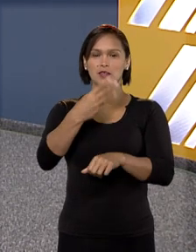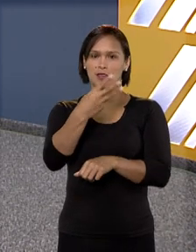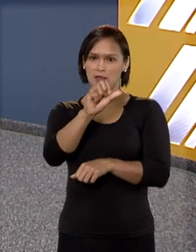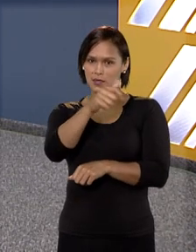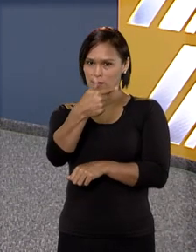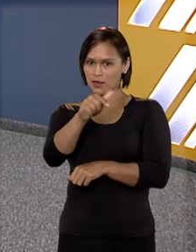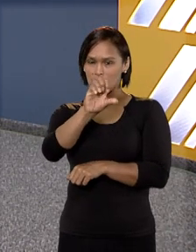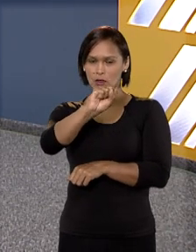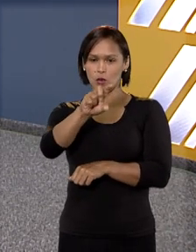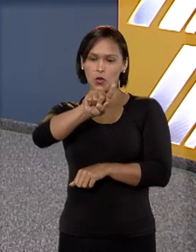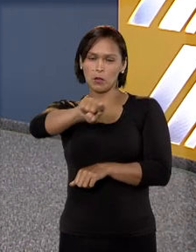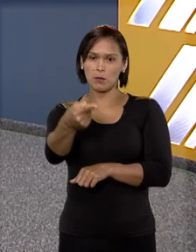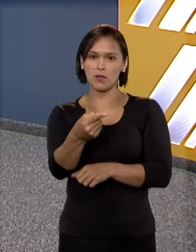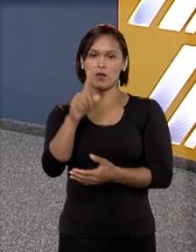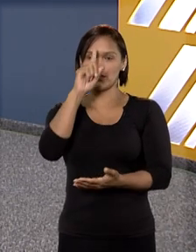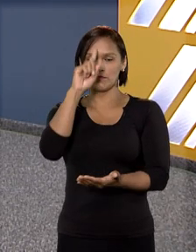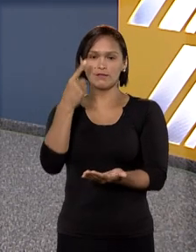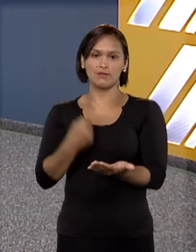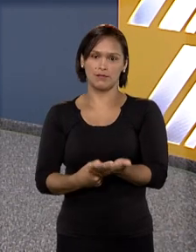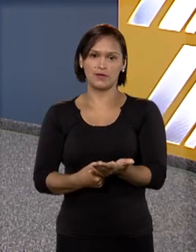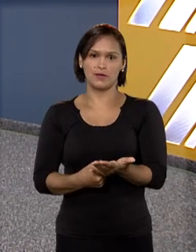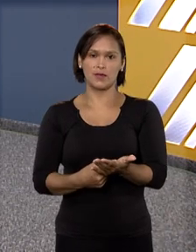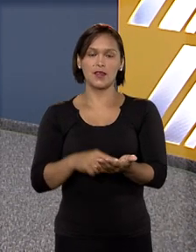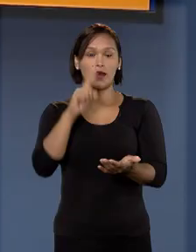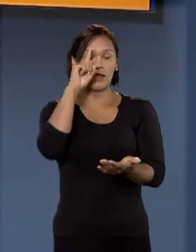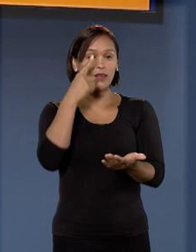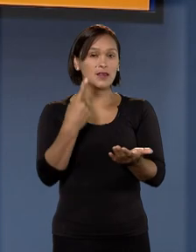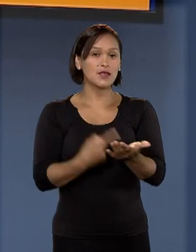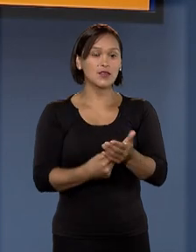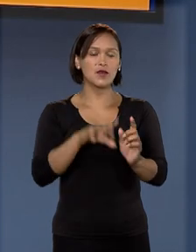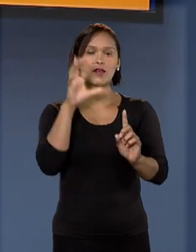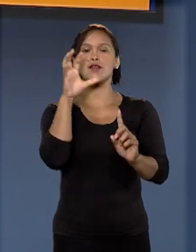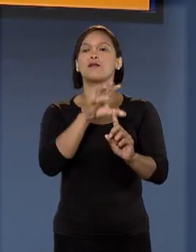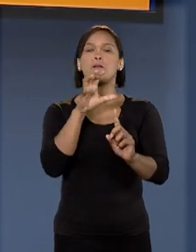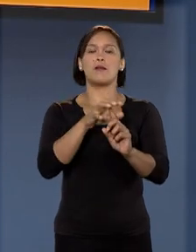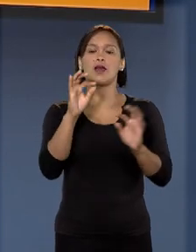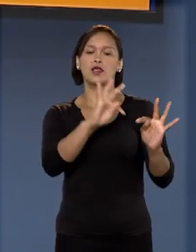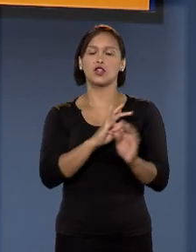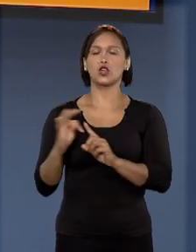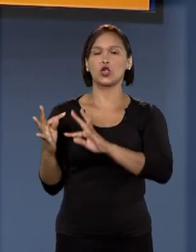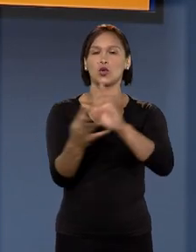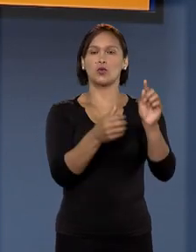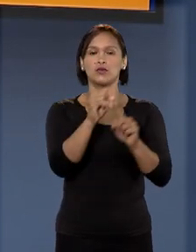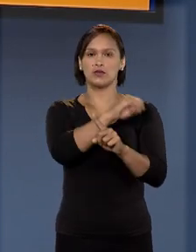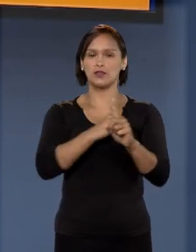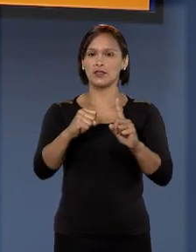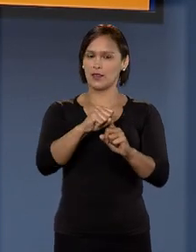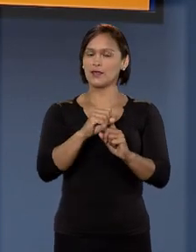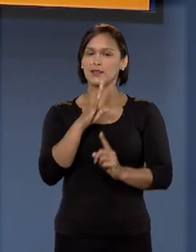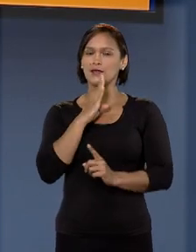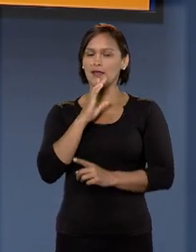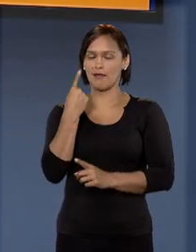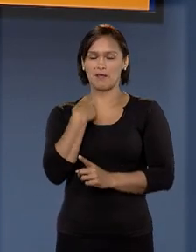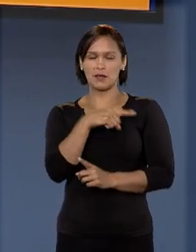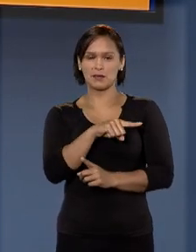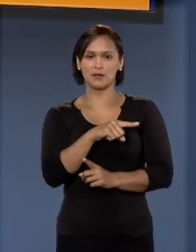de 378 mil decisões. Decisões que impactam em toda a sociedade. Quer ver? Ao